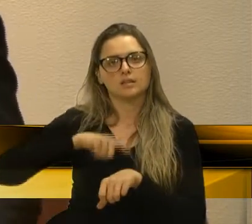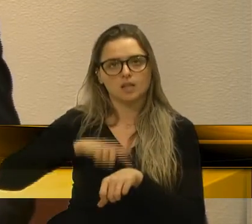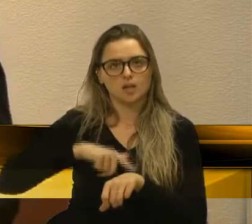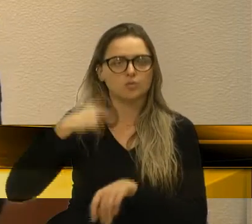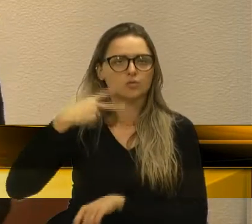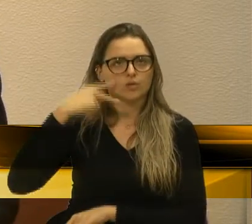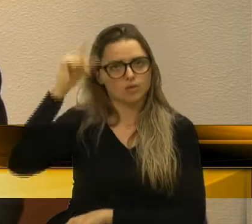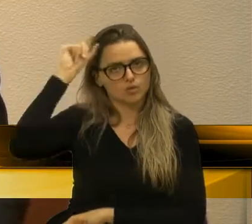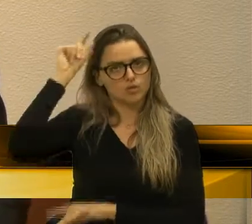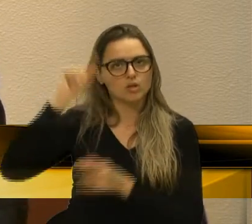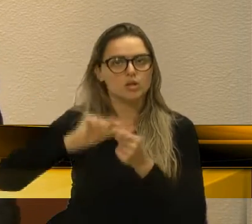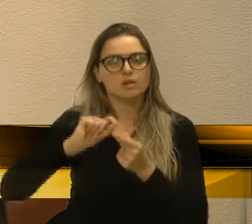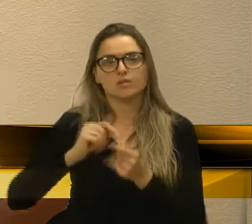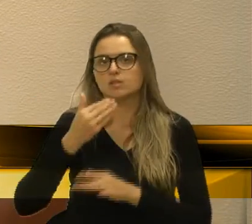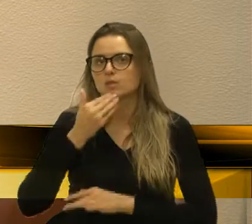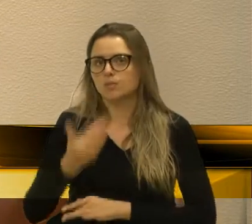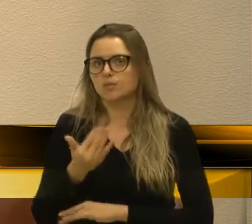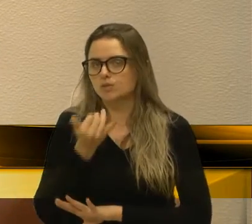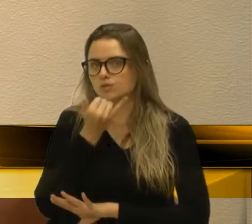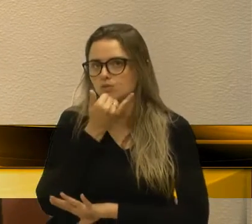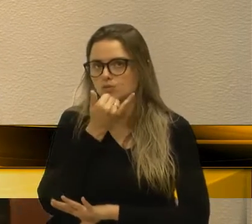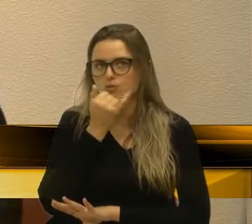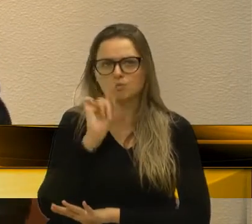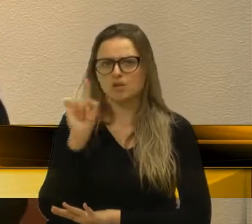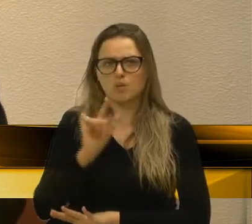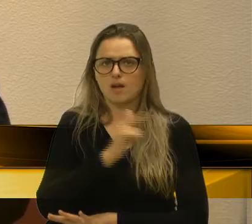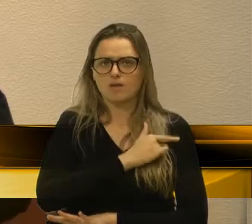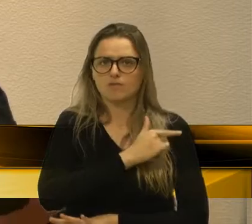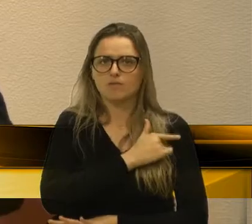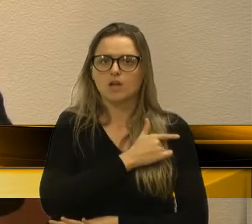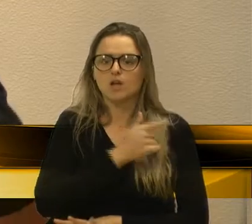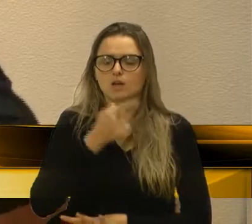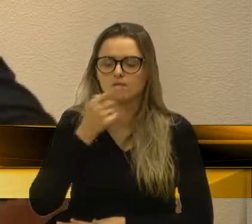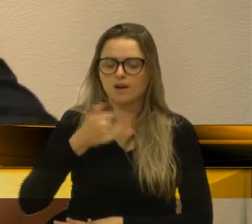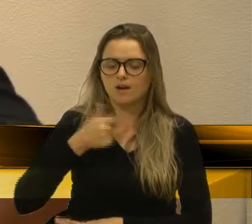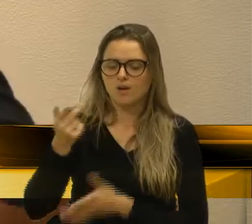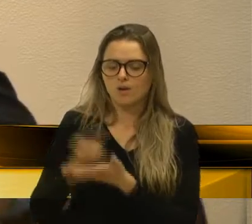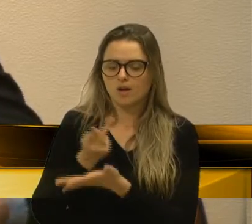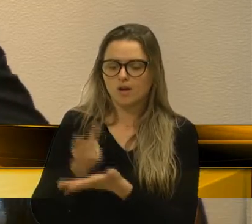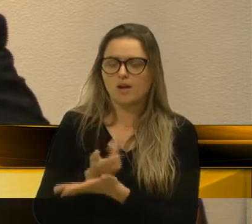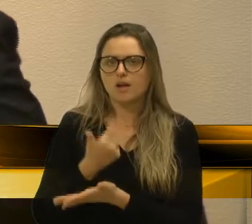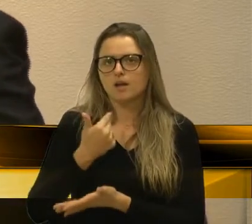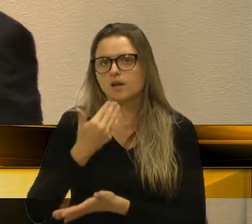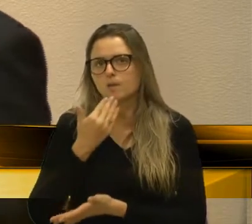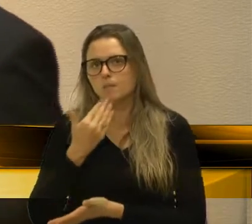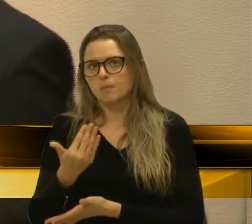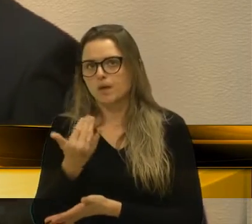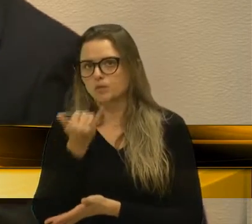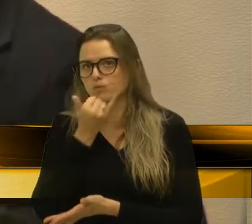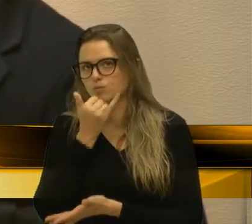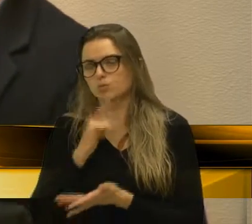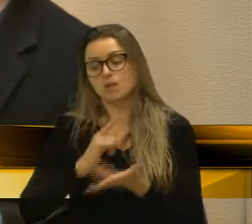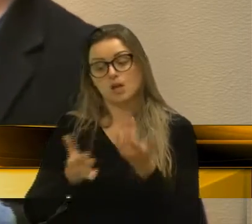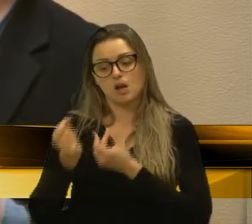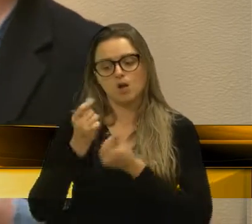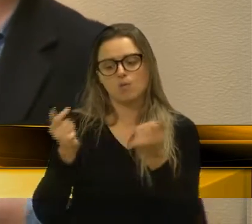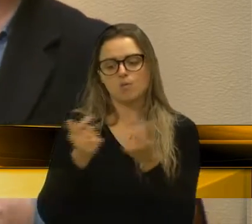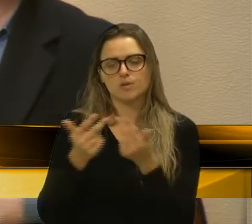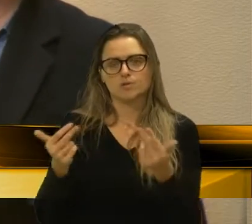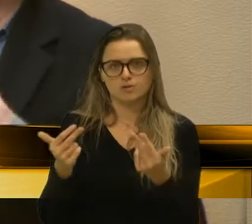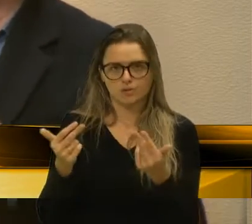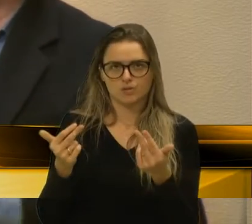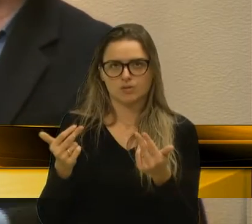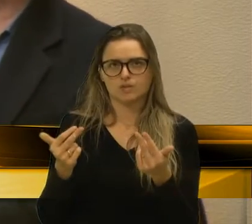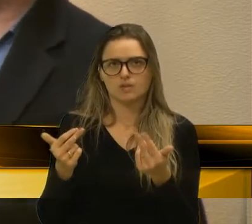Chico fazer esse pedido de desculpas. Não é feio chegar e dizer, eu errei, me desculpa. Algumas coisas que fazem